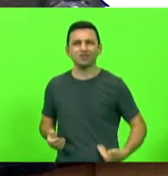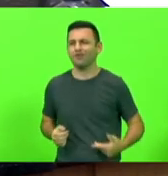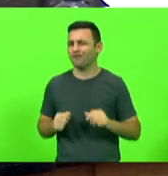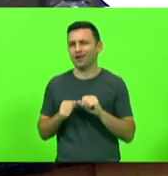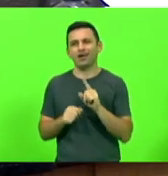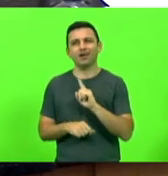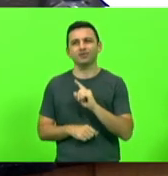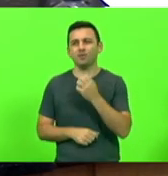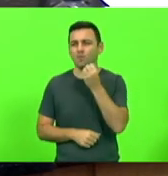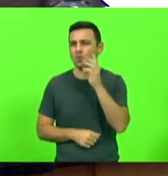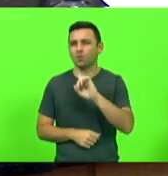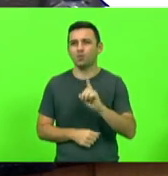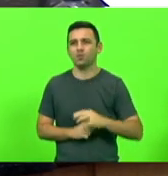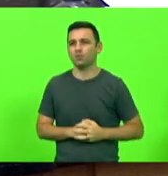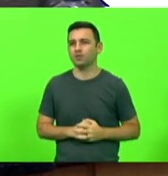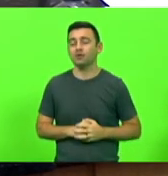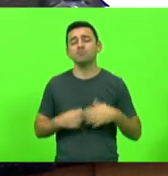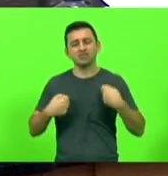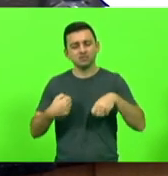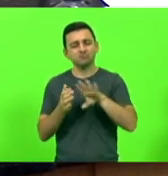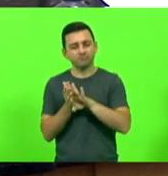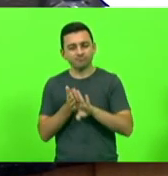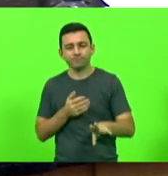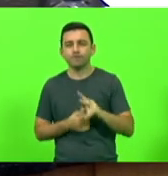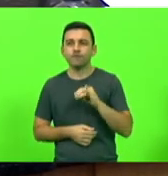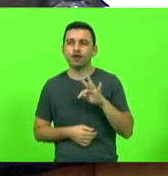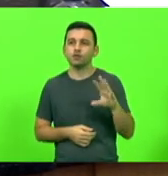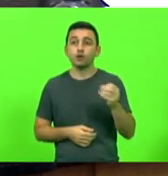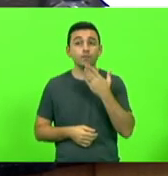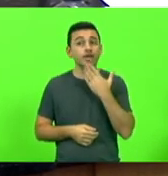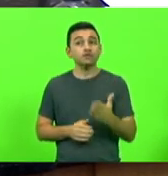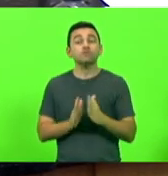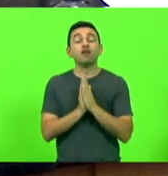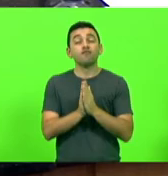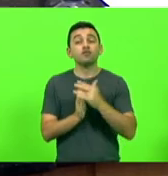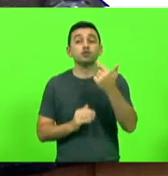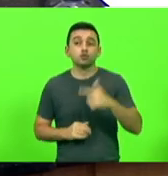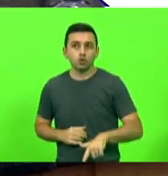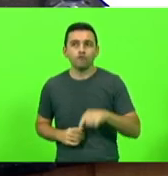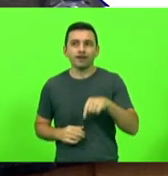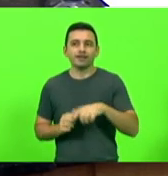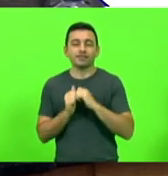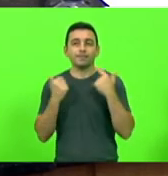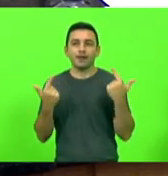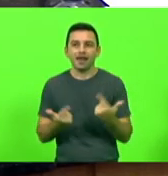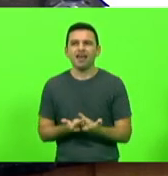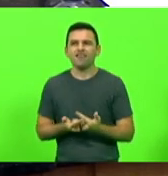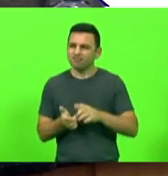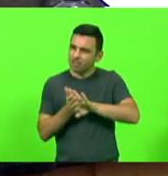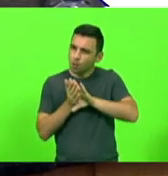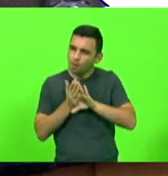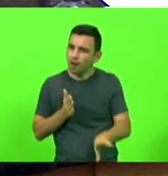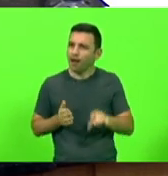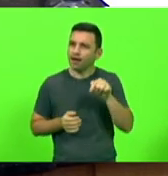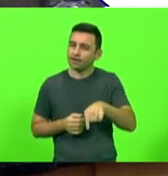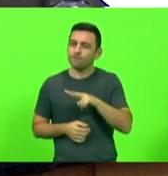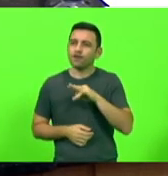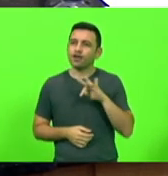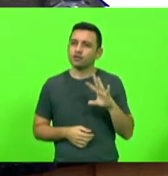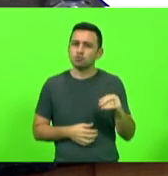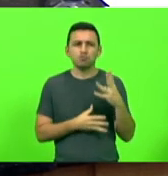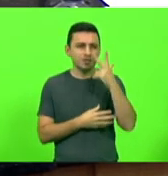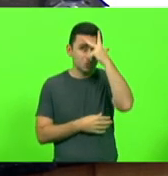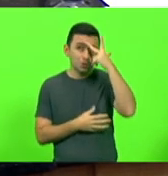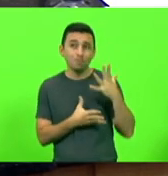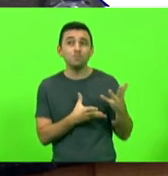derrubar esse veto que vale a pena, mais uma vez, eu faço esse apelo à casa, vamos derrubar esse veto, tem muita gente lá